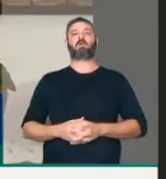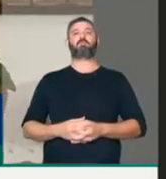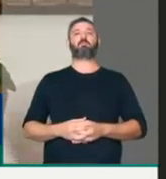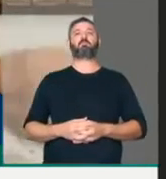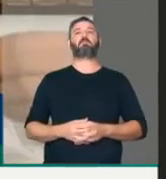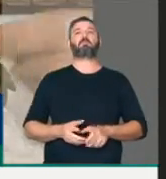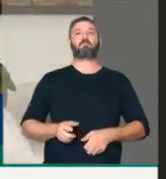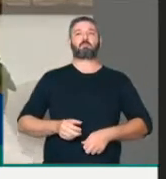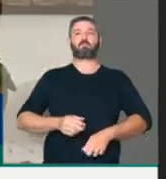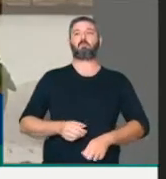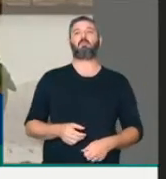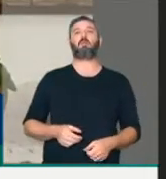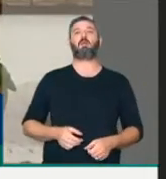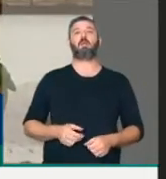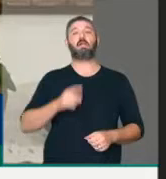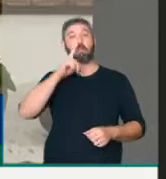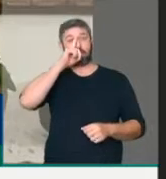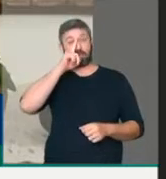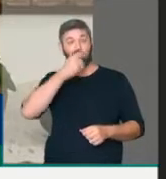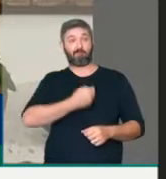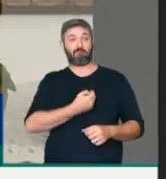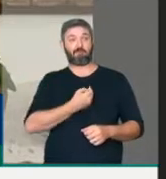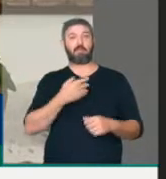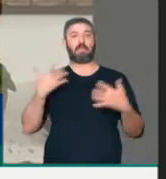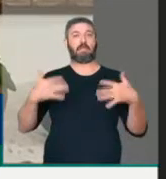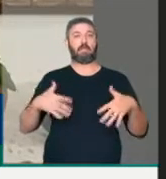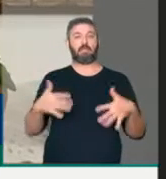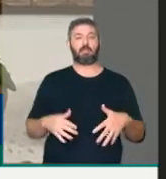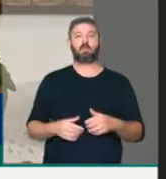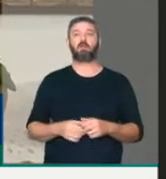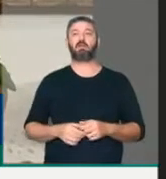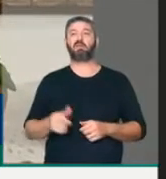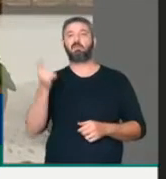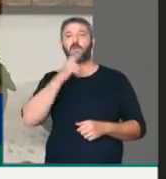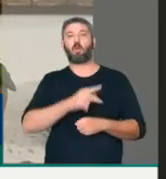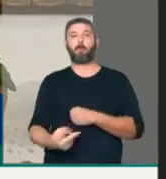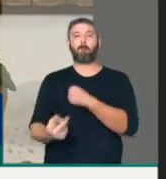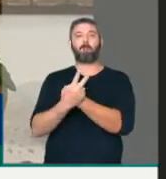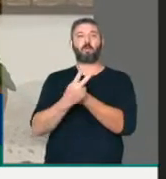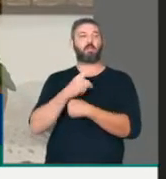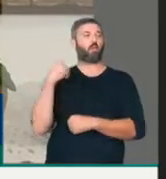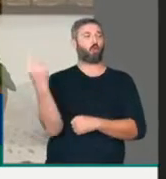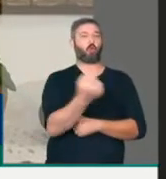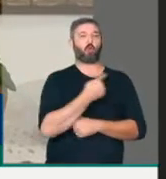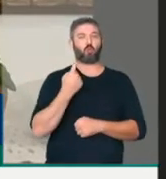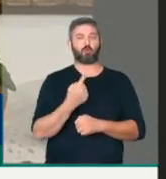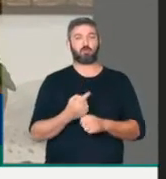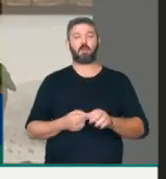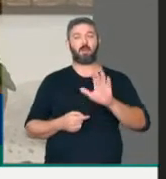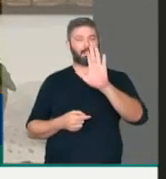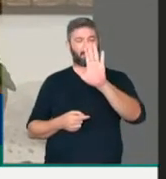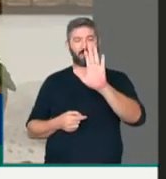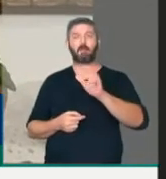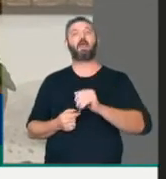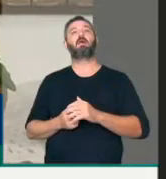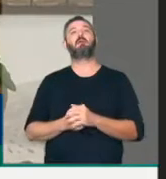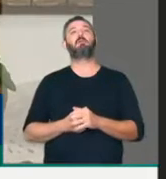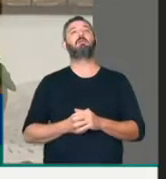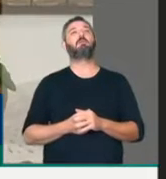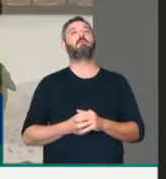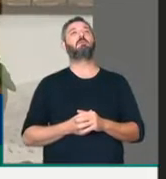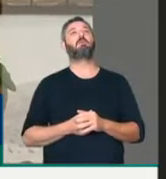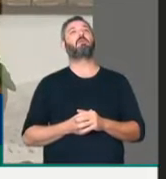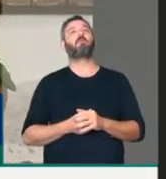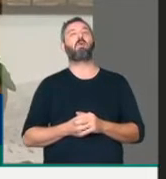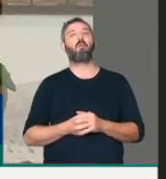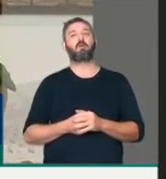estão colocando suas vidas em risco para nos proteger nesse momento de pandemia. Mas, senhor presidente, eu não poderia